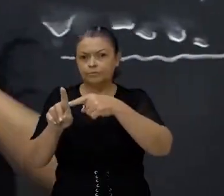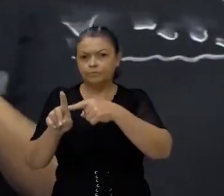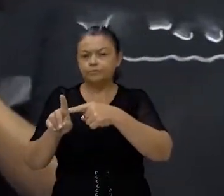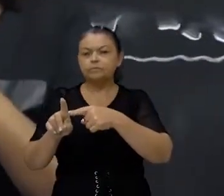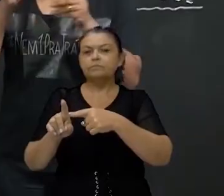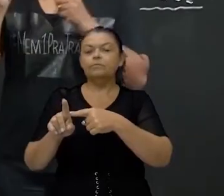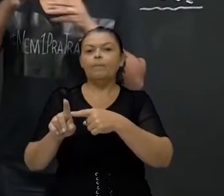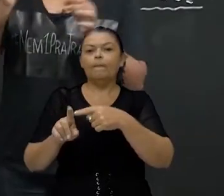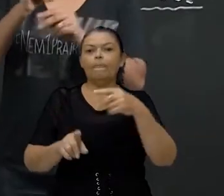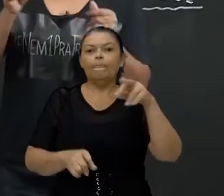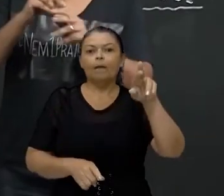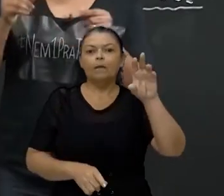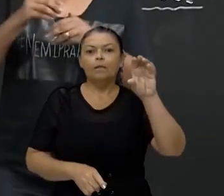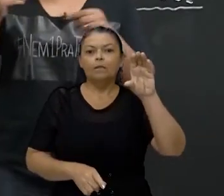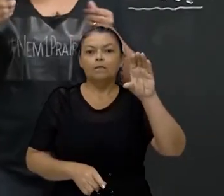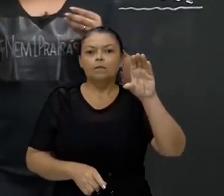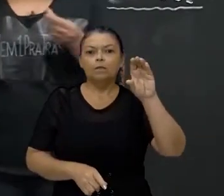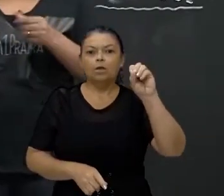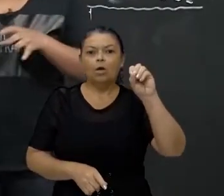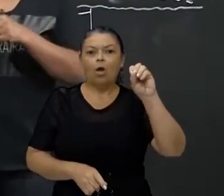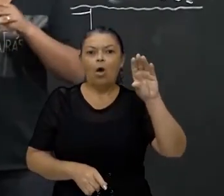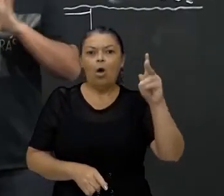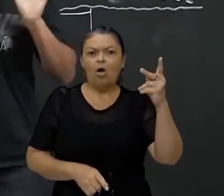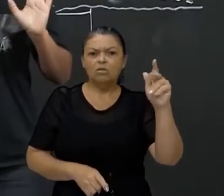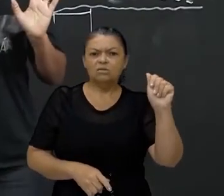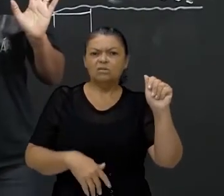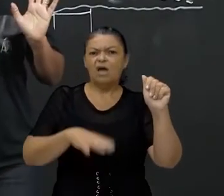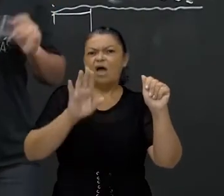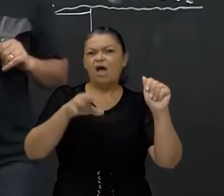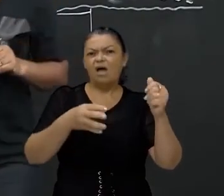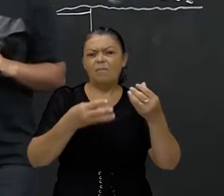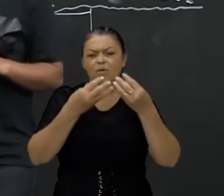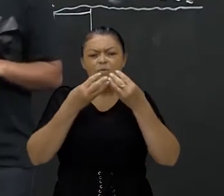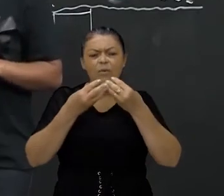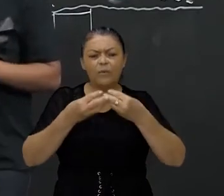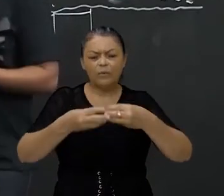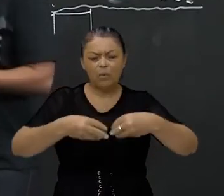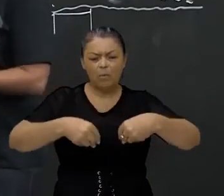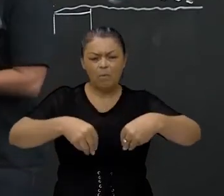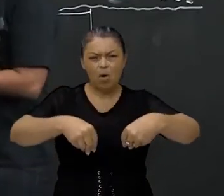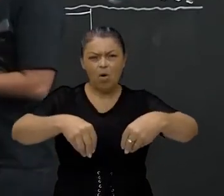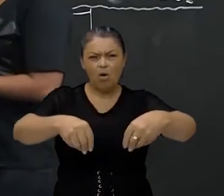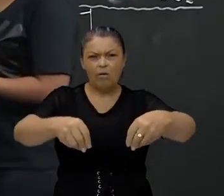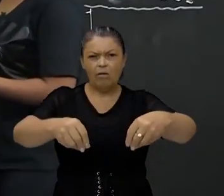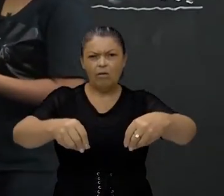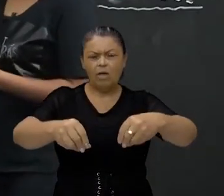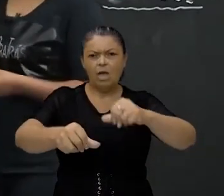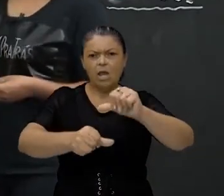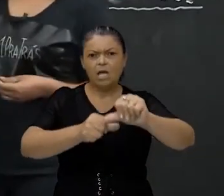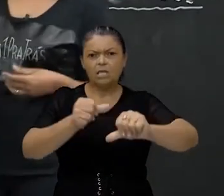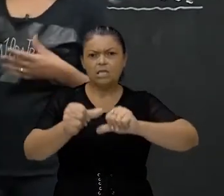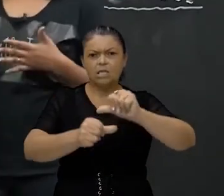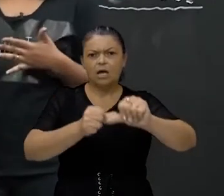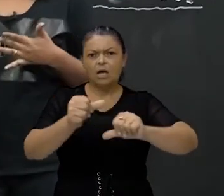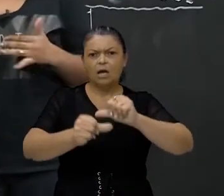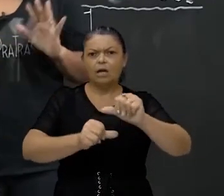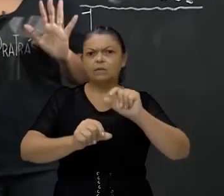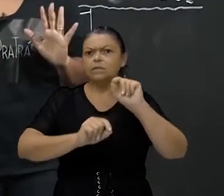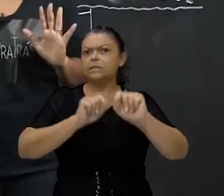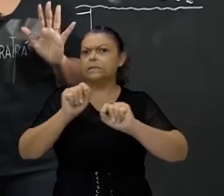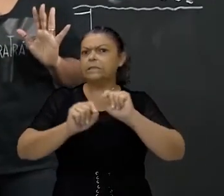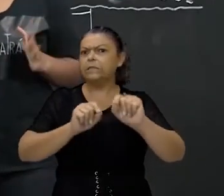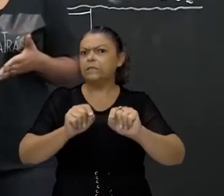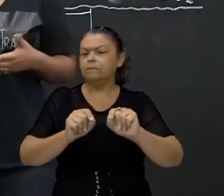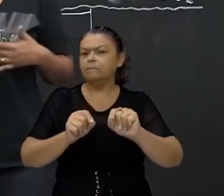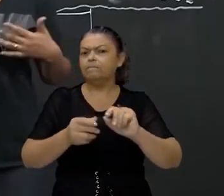Sedimento, você pensa assim, ah, um pozinho, né? Então, pode ser, a rocha sedimentar, ela é formada pela, ela pode ter algum